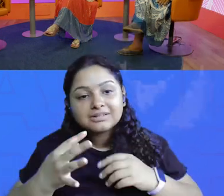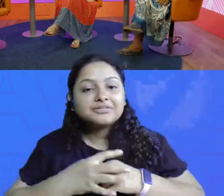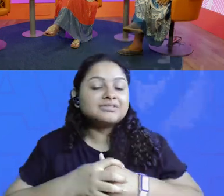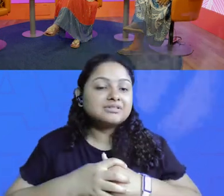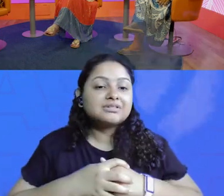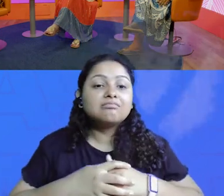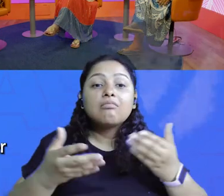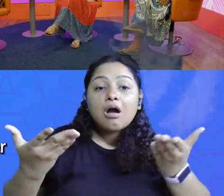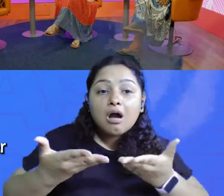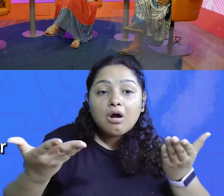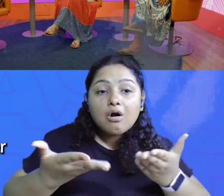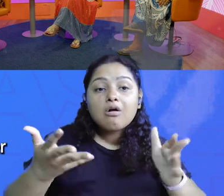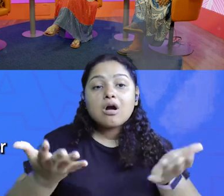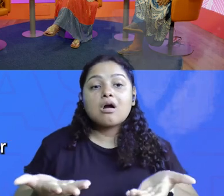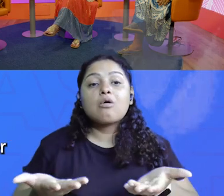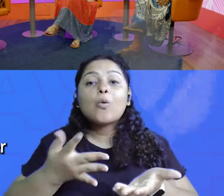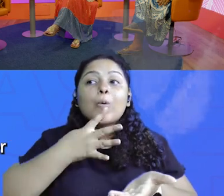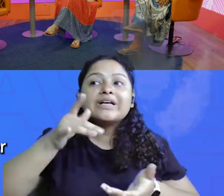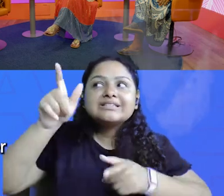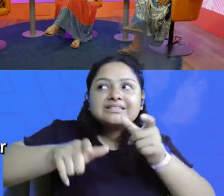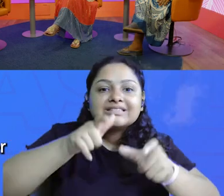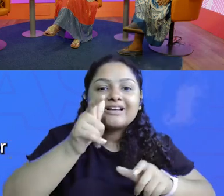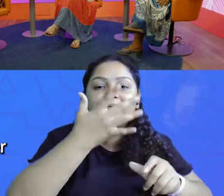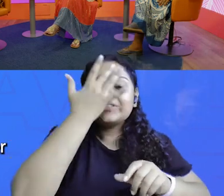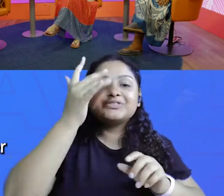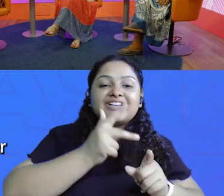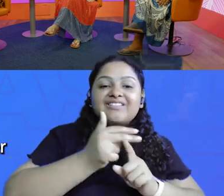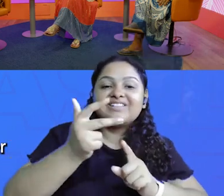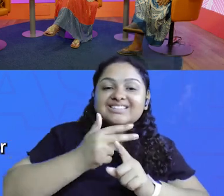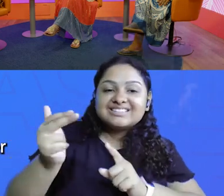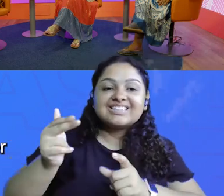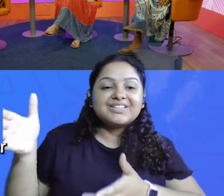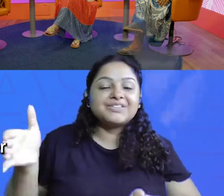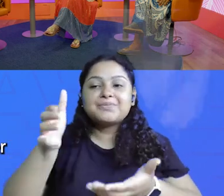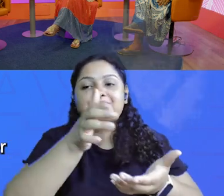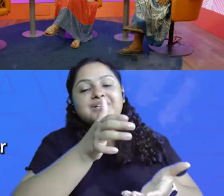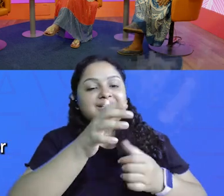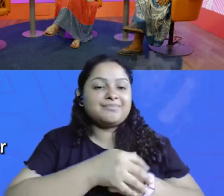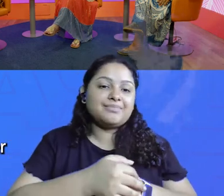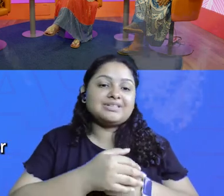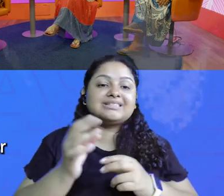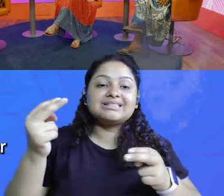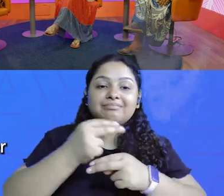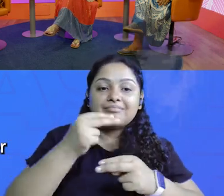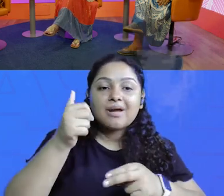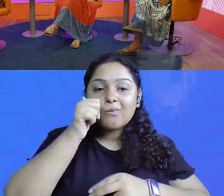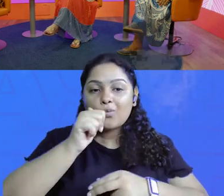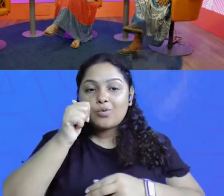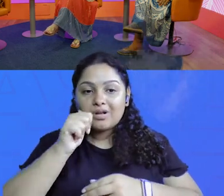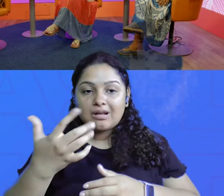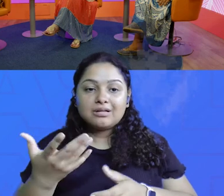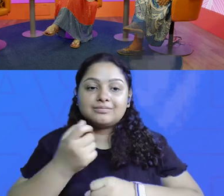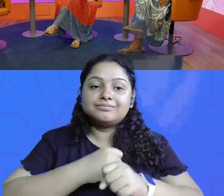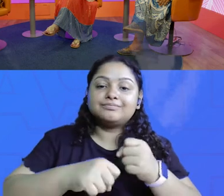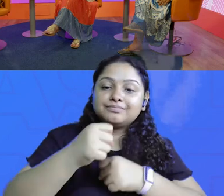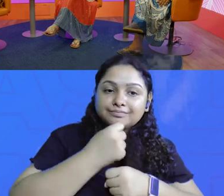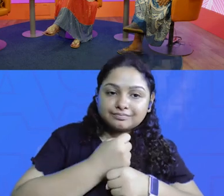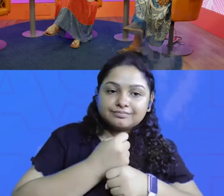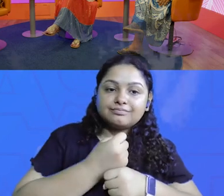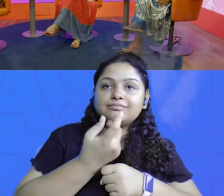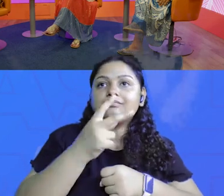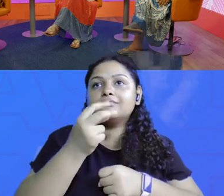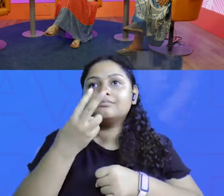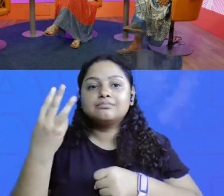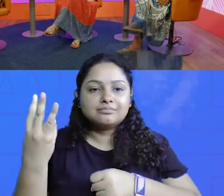você, obrigado pela atenção. E agora, pessoal, nós vamos conhecer, então, as vencedoras do prêmio Sebrae Mulher de Negócios